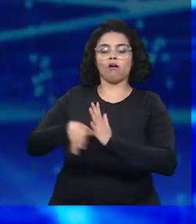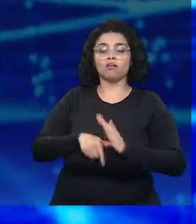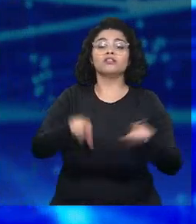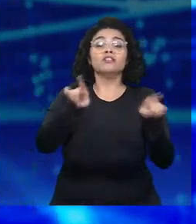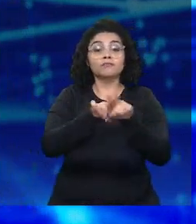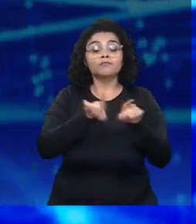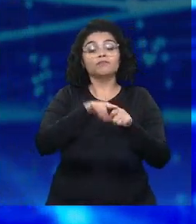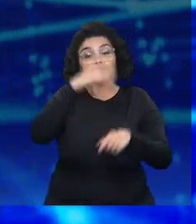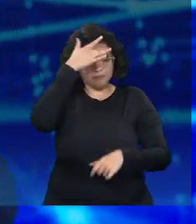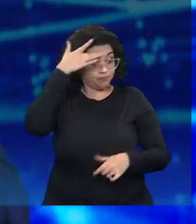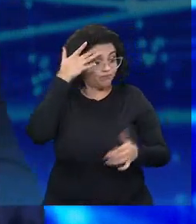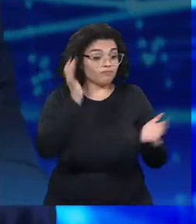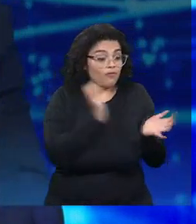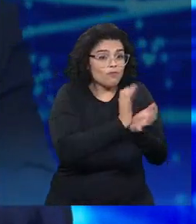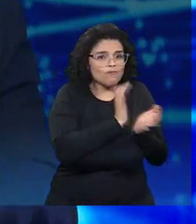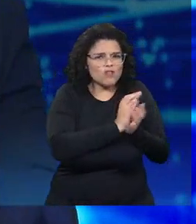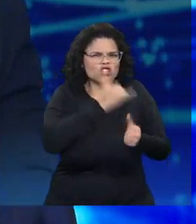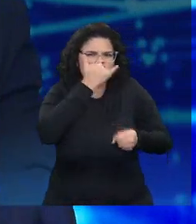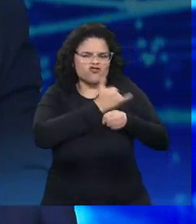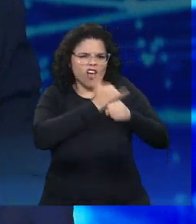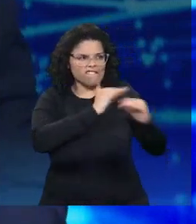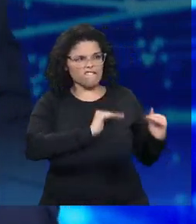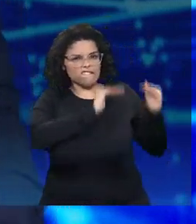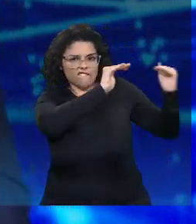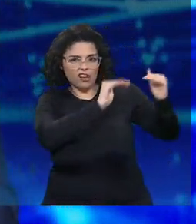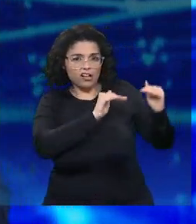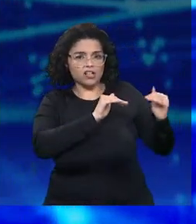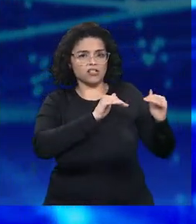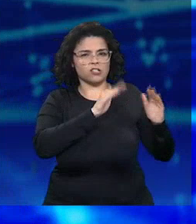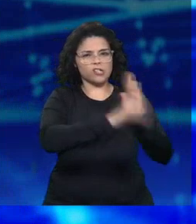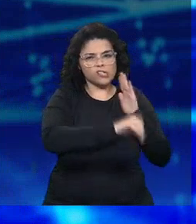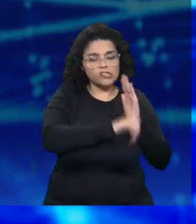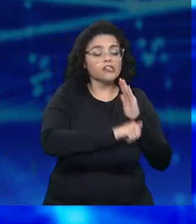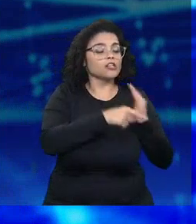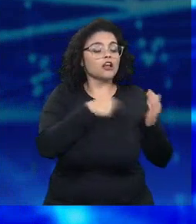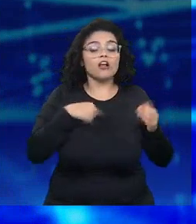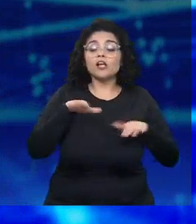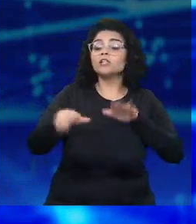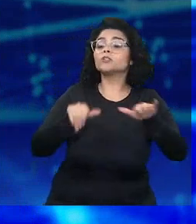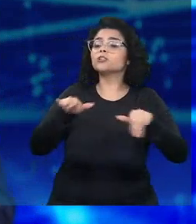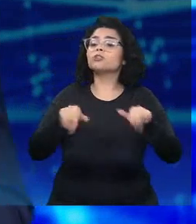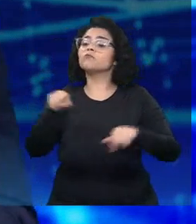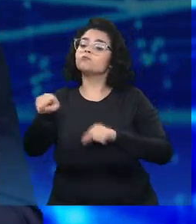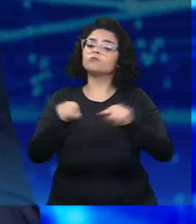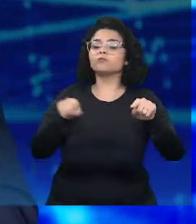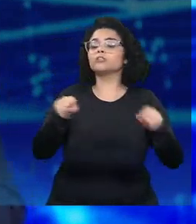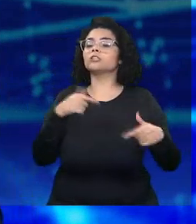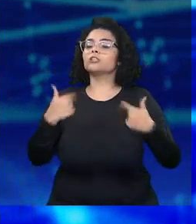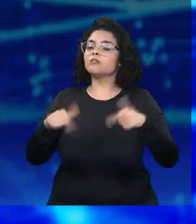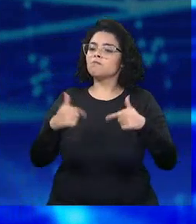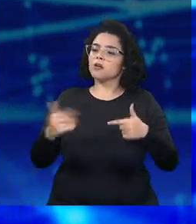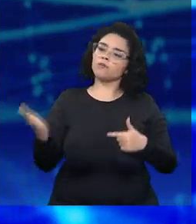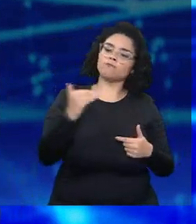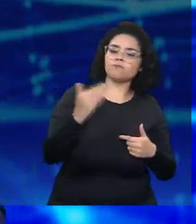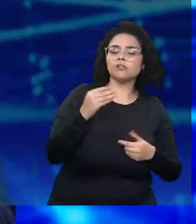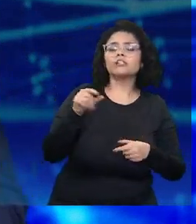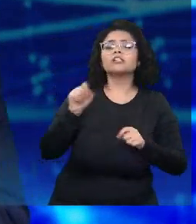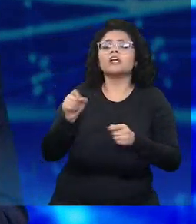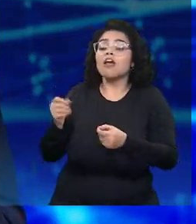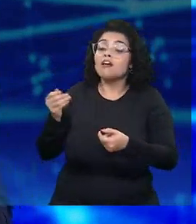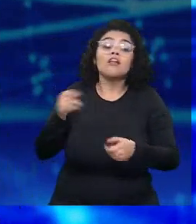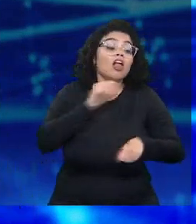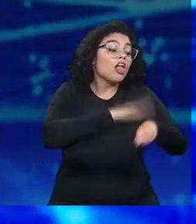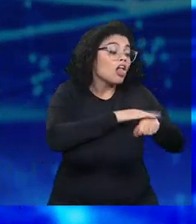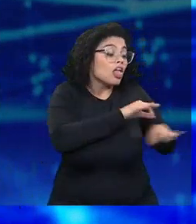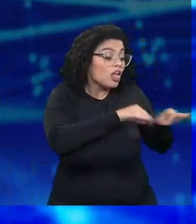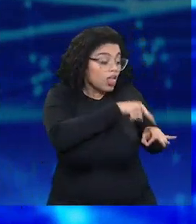receptação. Se a gente não atuar no receptador, nós não vamos ter êxito. Agora, tem duas questões que são fundamentais também para que